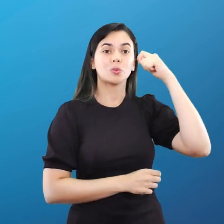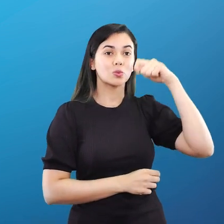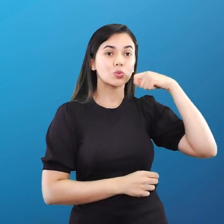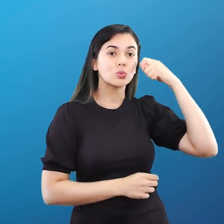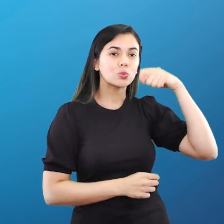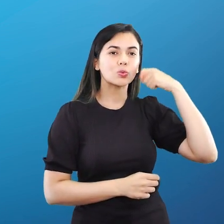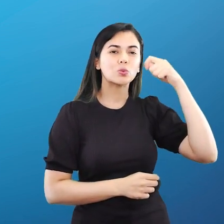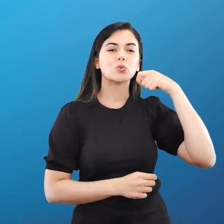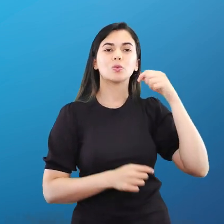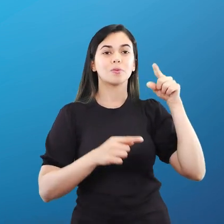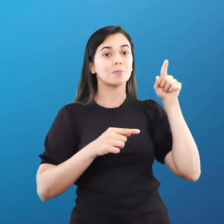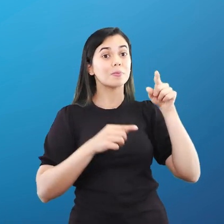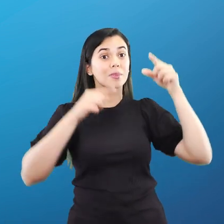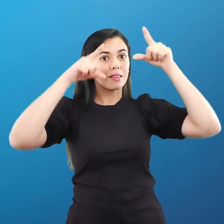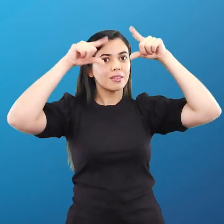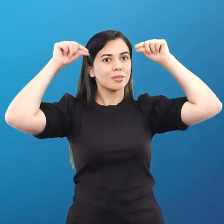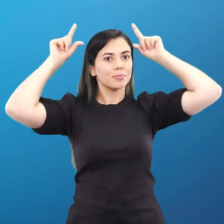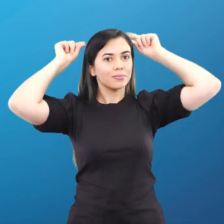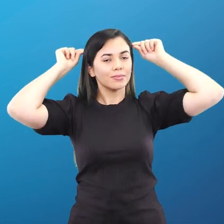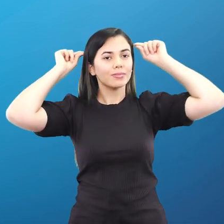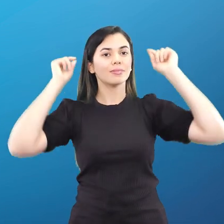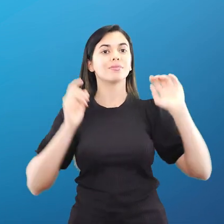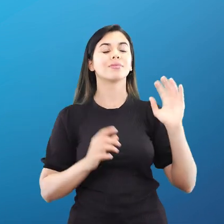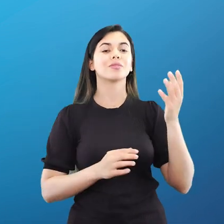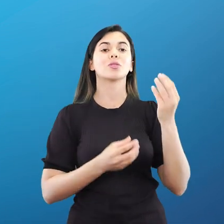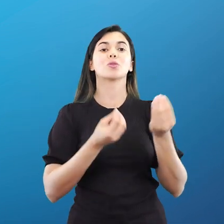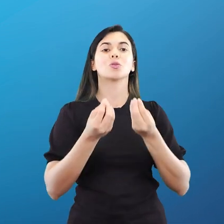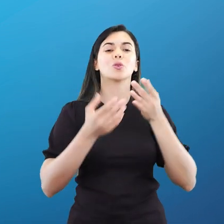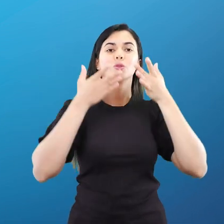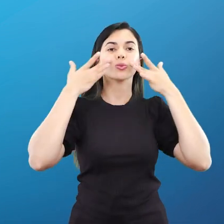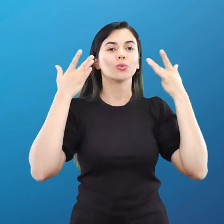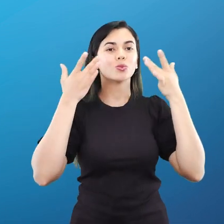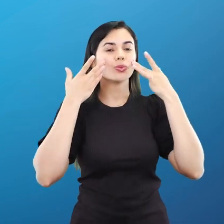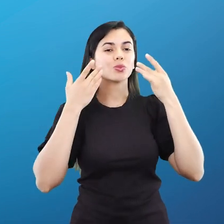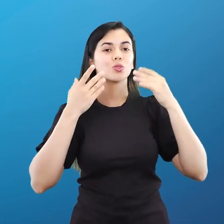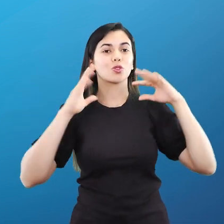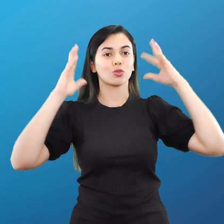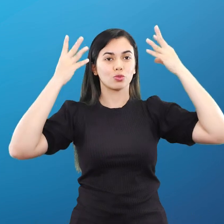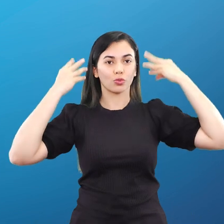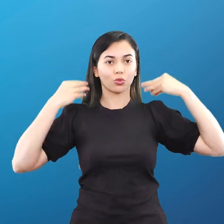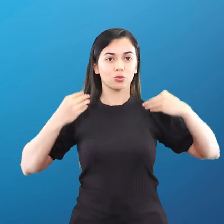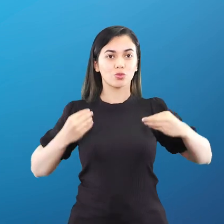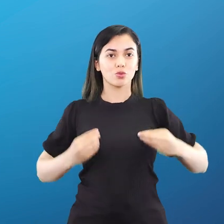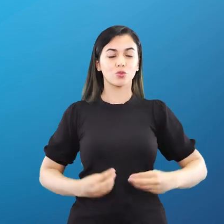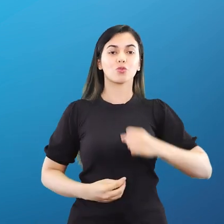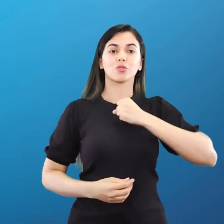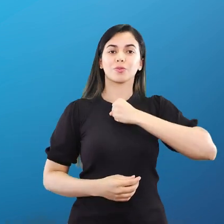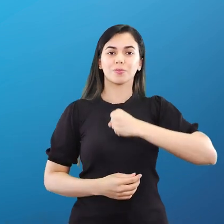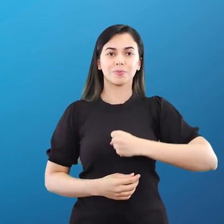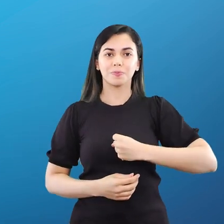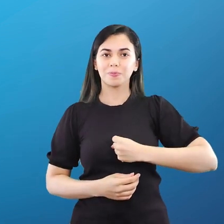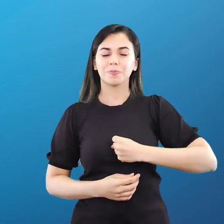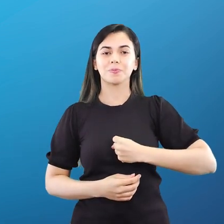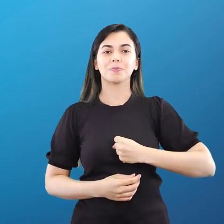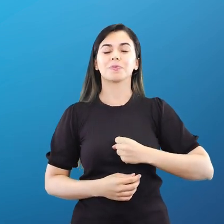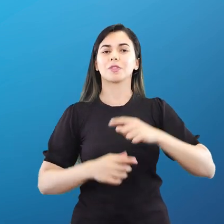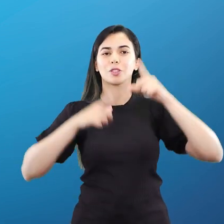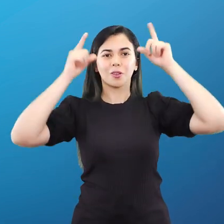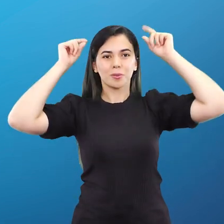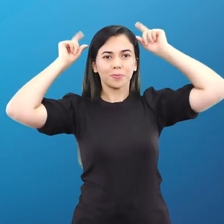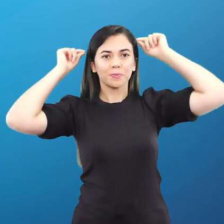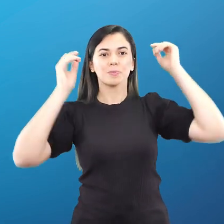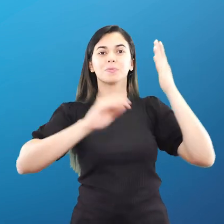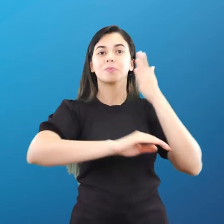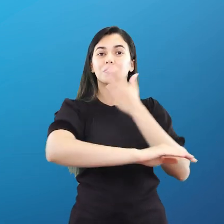Grécia, mulheres gregas, que fazem essa encenação. Elas se vestem de sacerdotisas da Grécia Antiga.